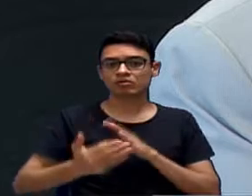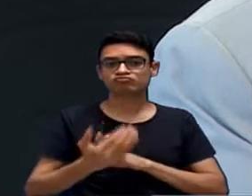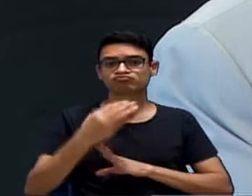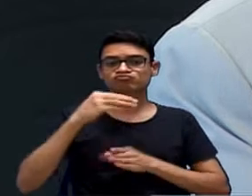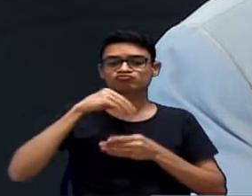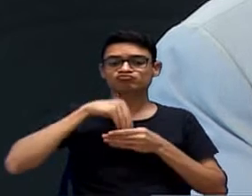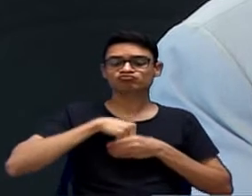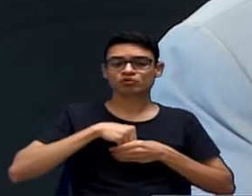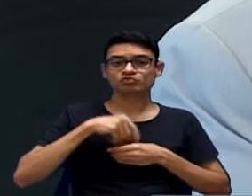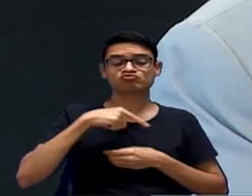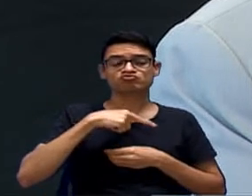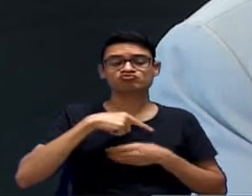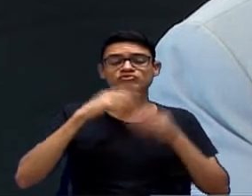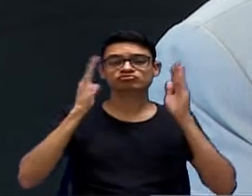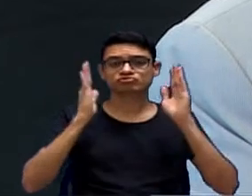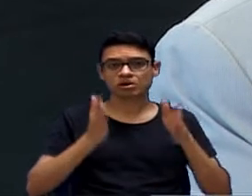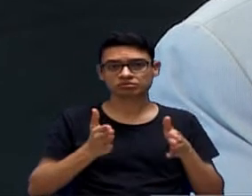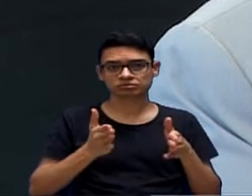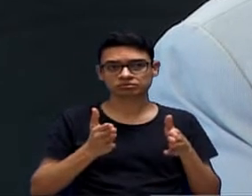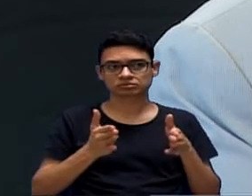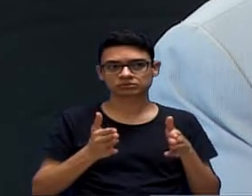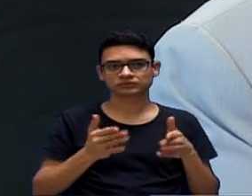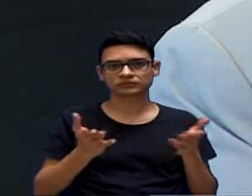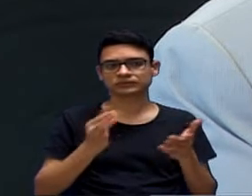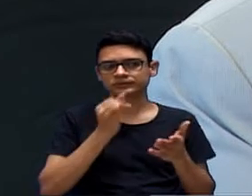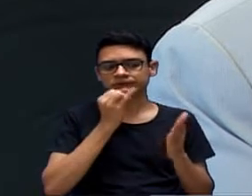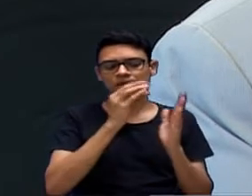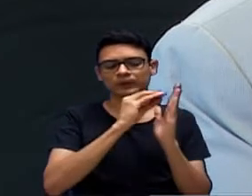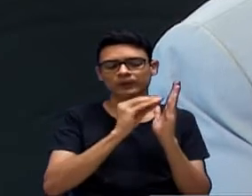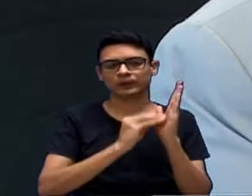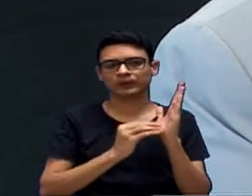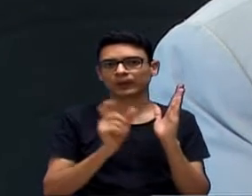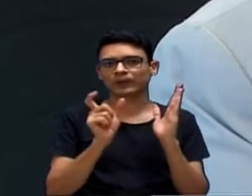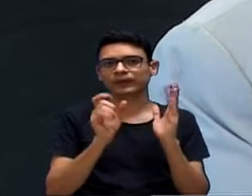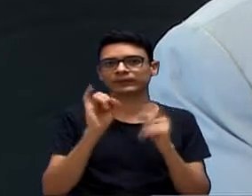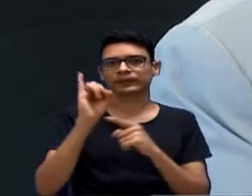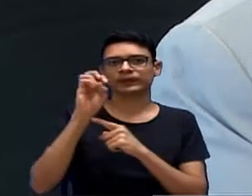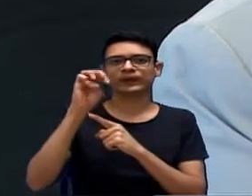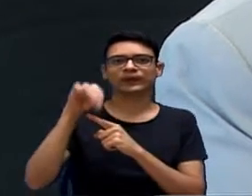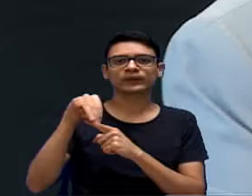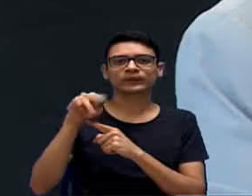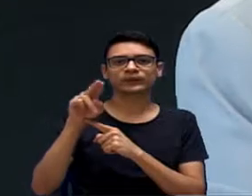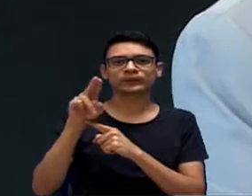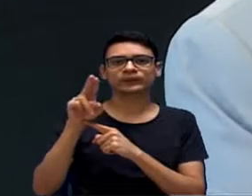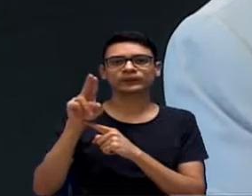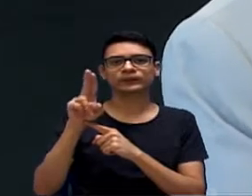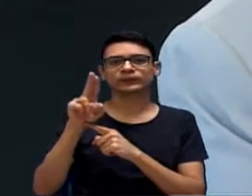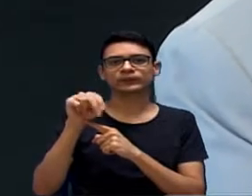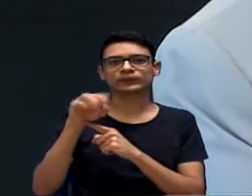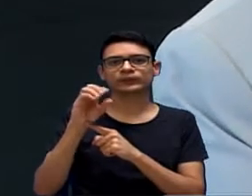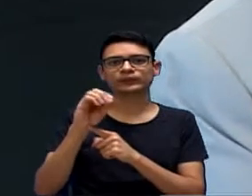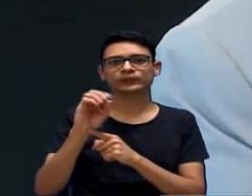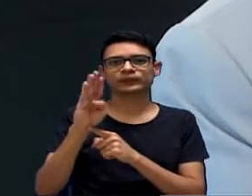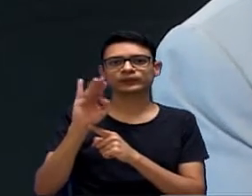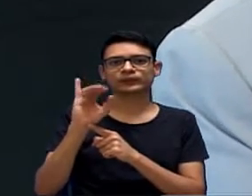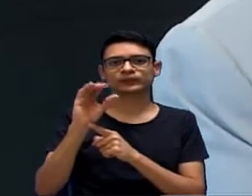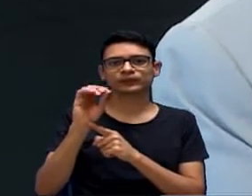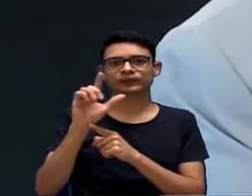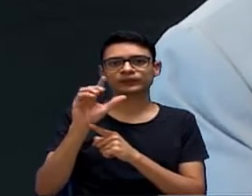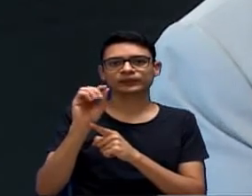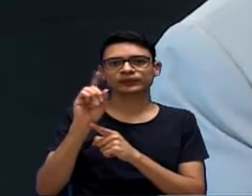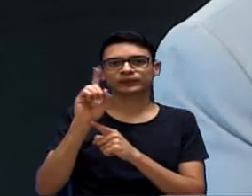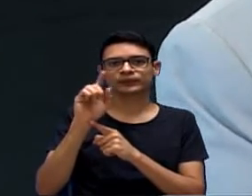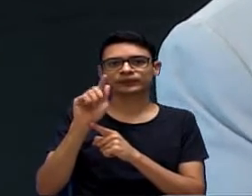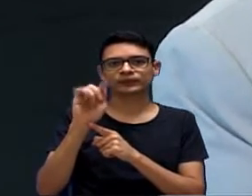e como se coloca aqui, algum imunobiológico, ou esteja definido em algum grupo prioritário para a vacinação, que poderia